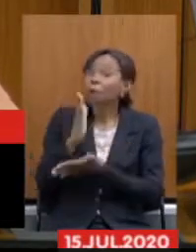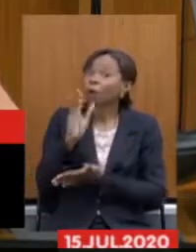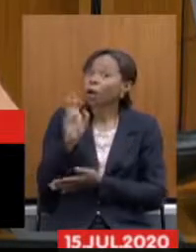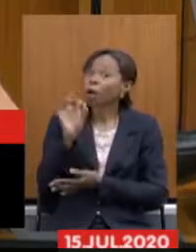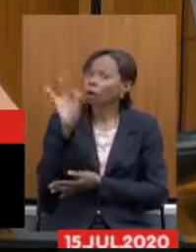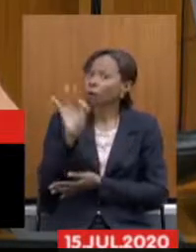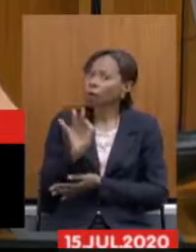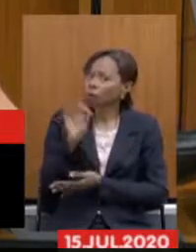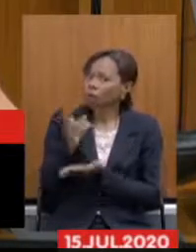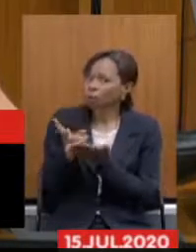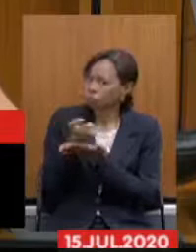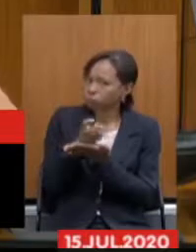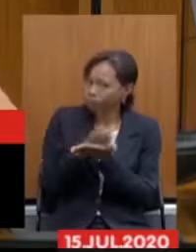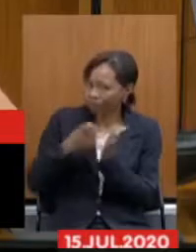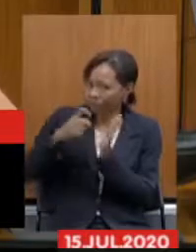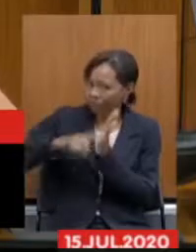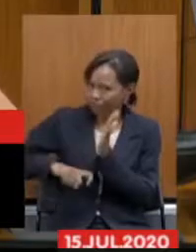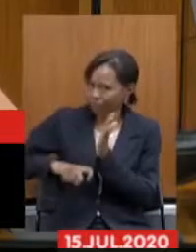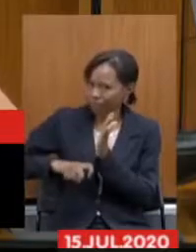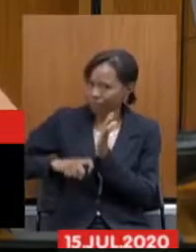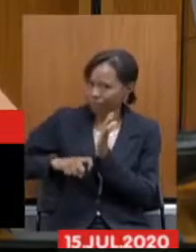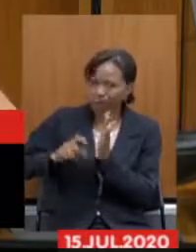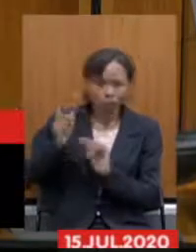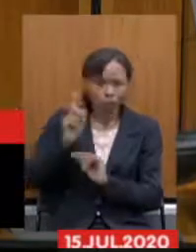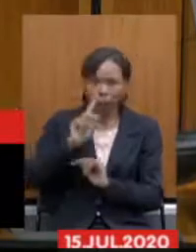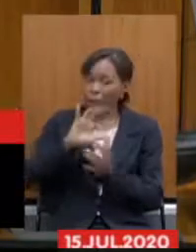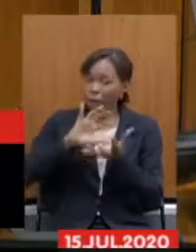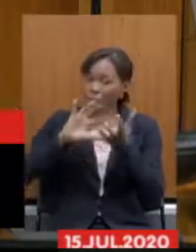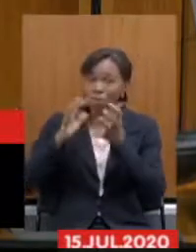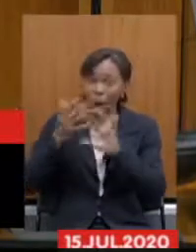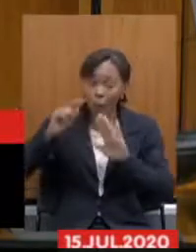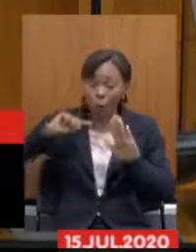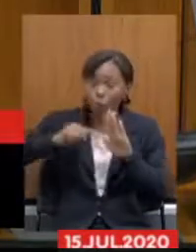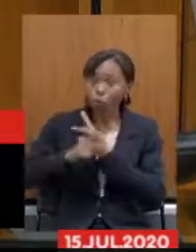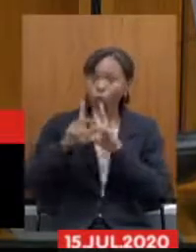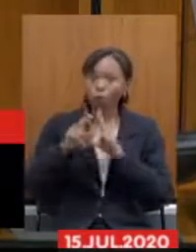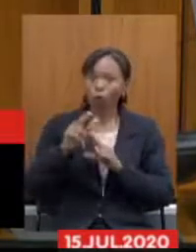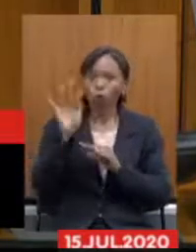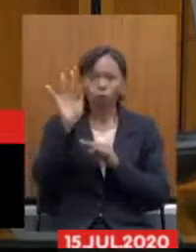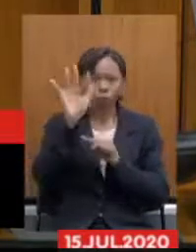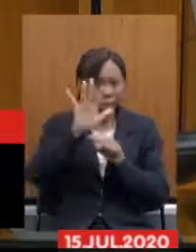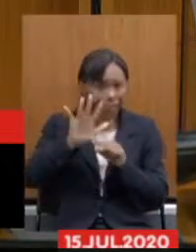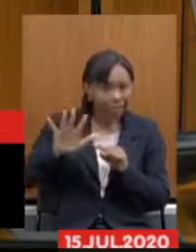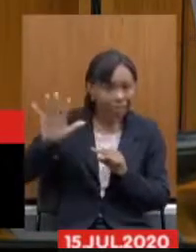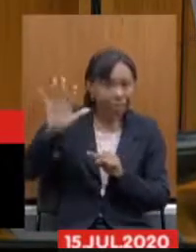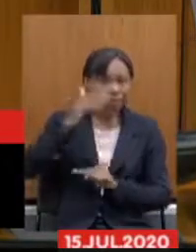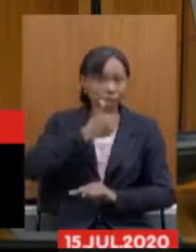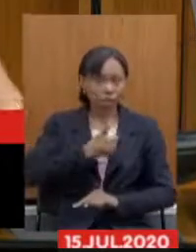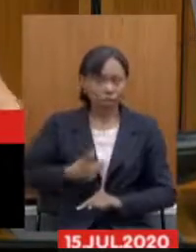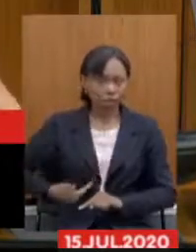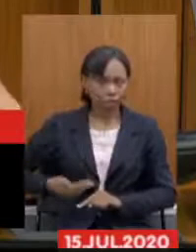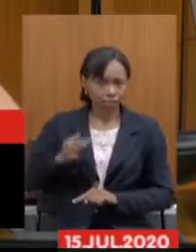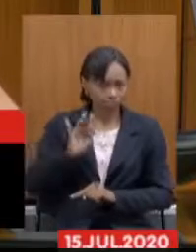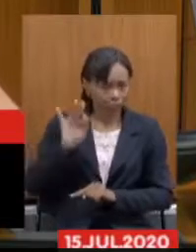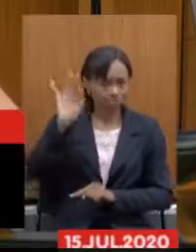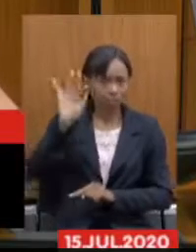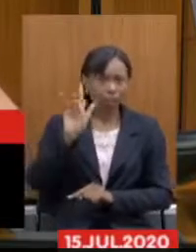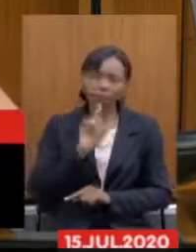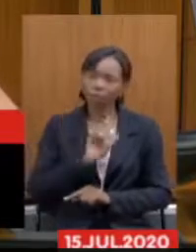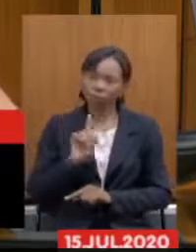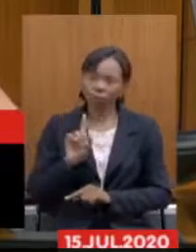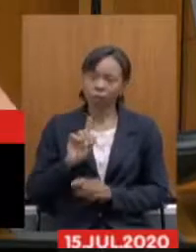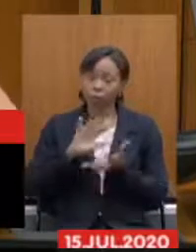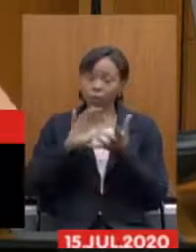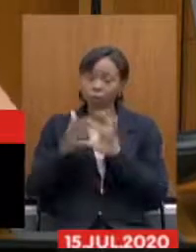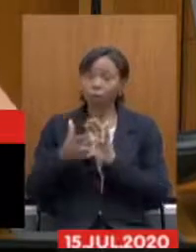de reforma como o governo federal o governo federal na reforma anterior ele